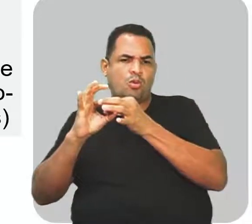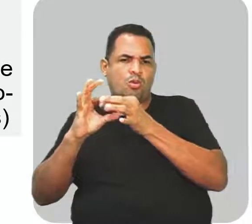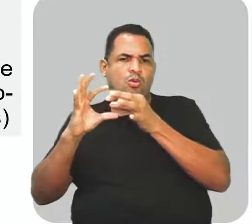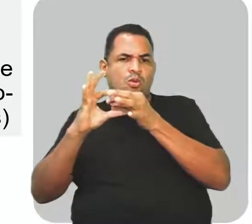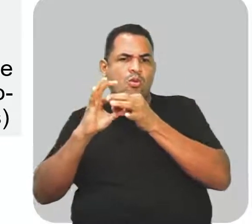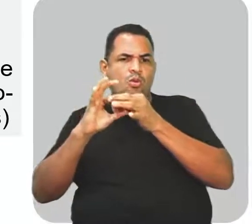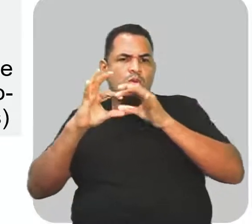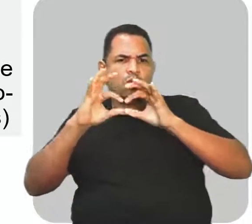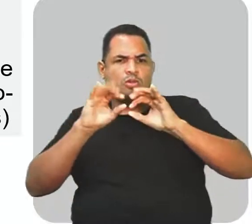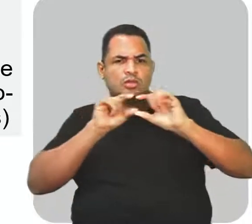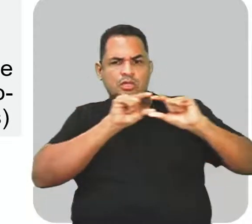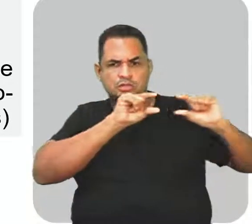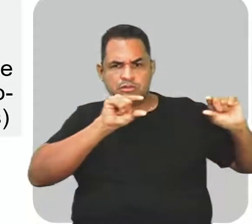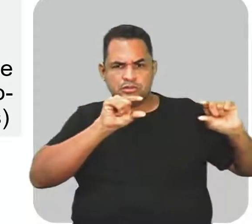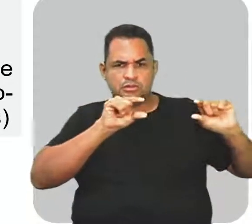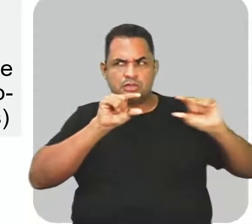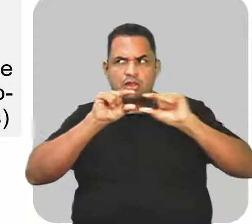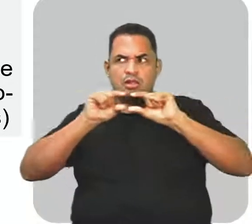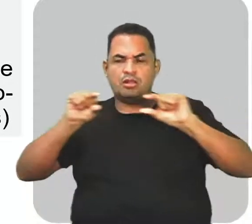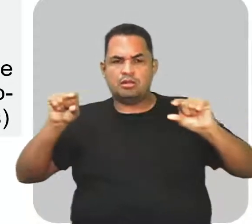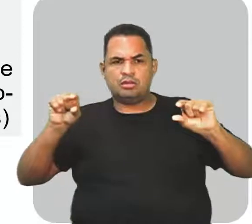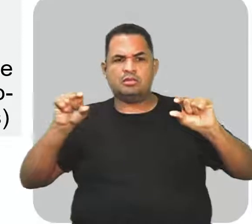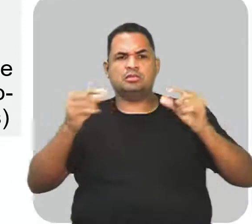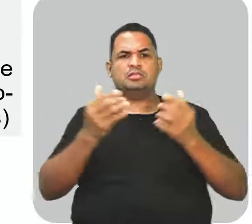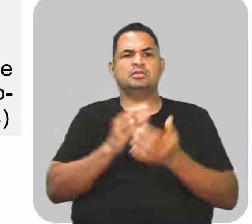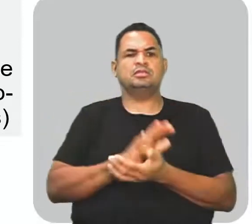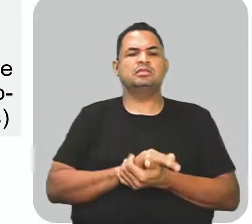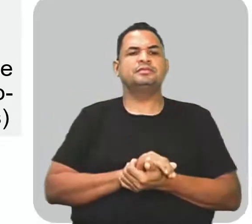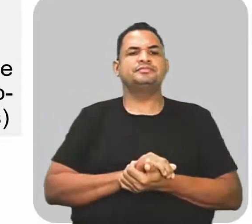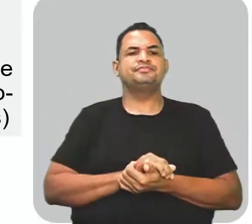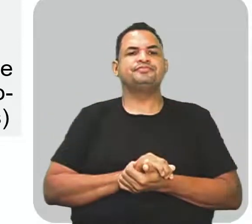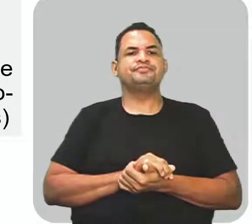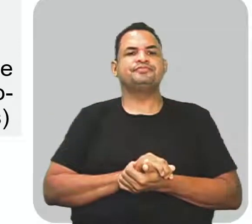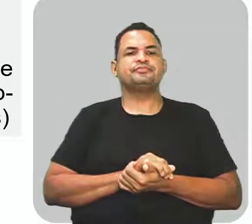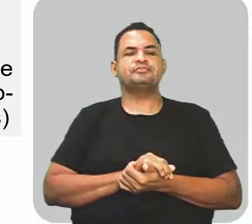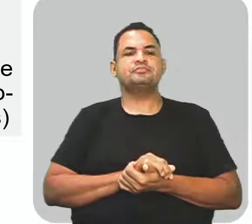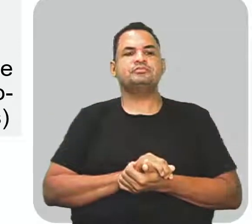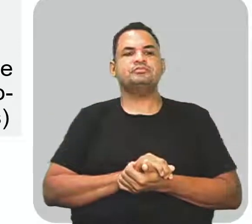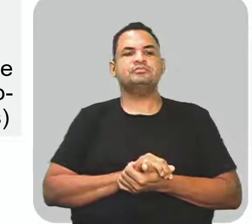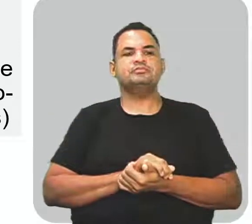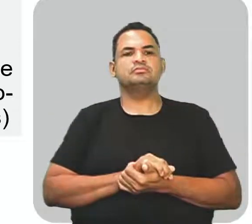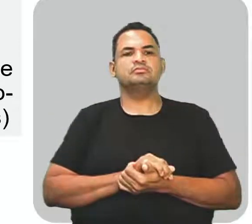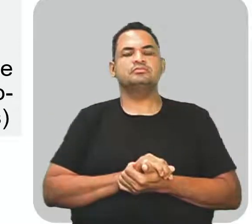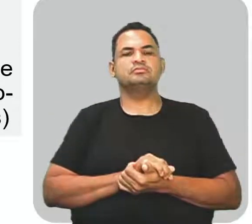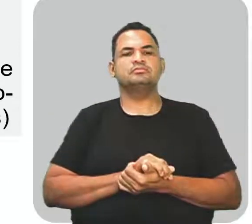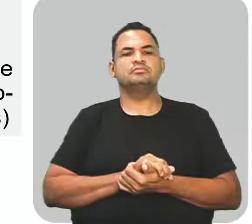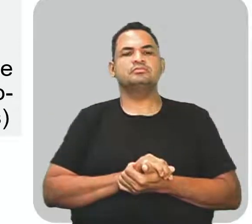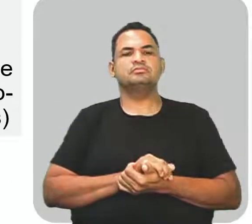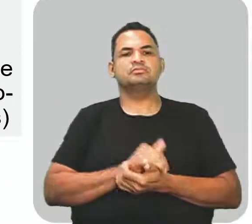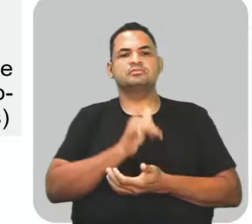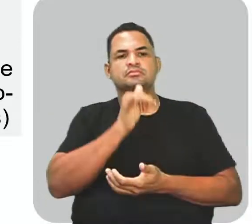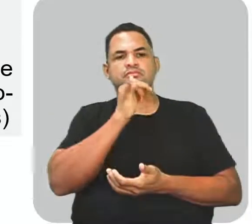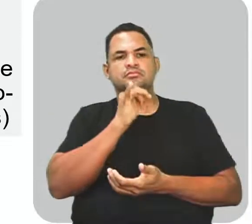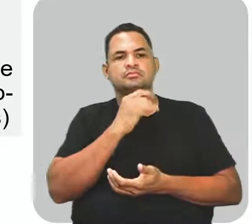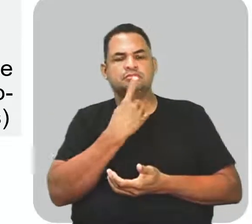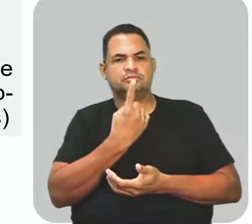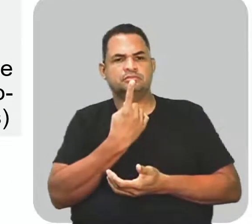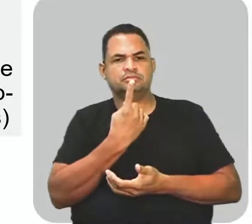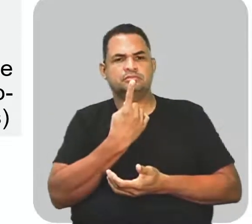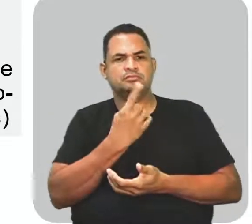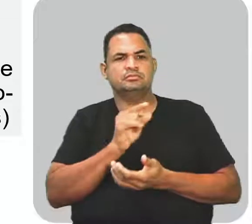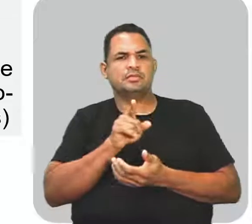assíndeto, a omissão das conjunções coordenativas. Então, vamos ao exemplo 1.